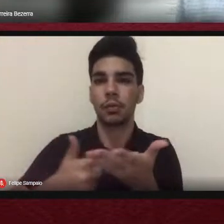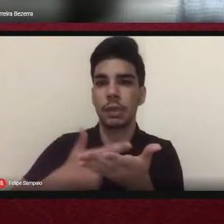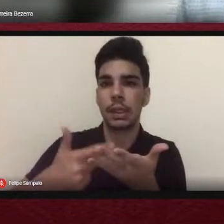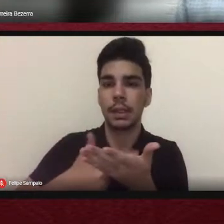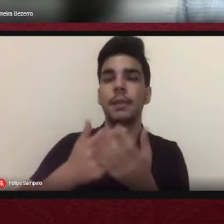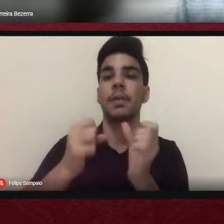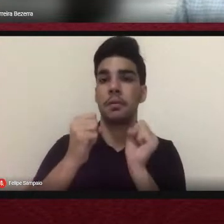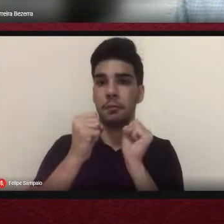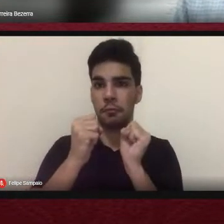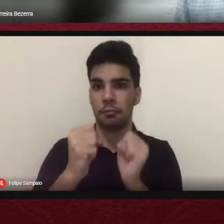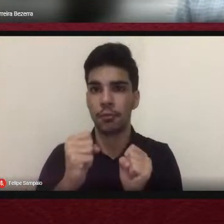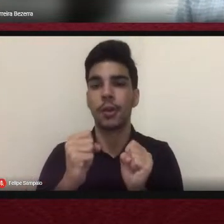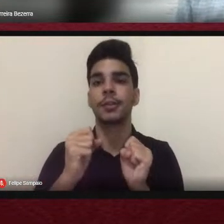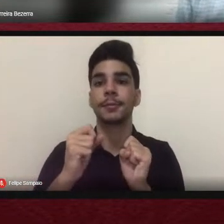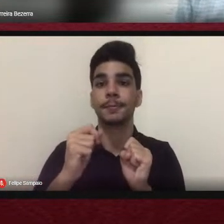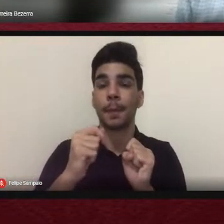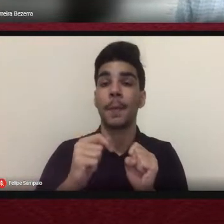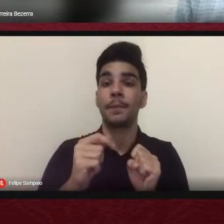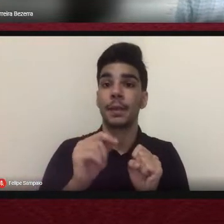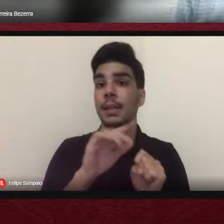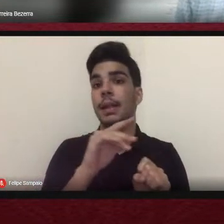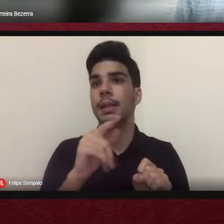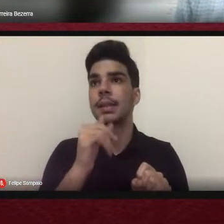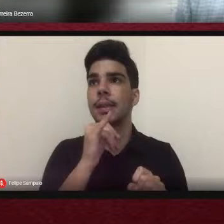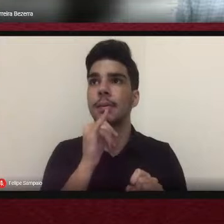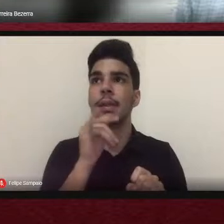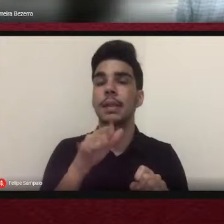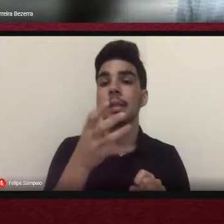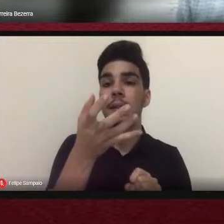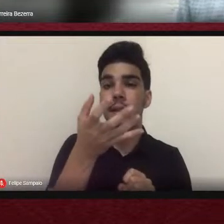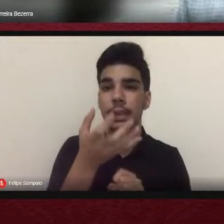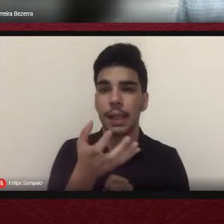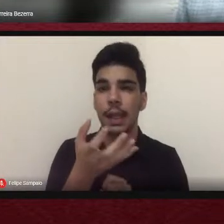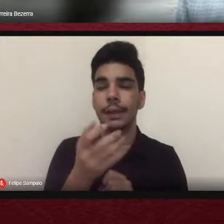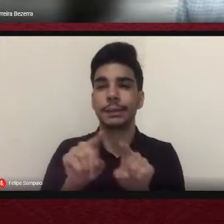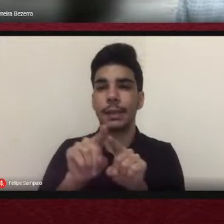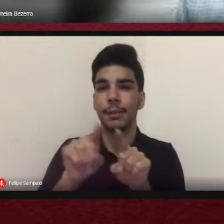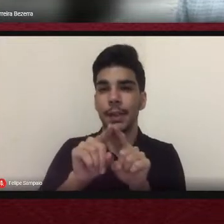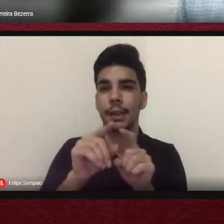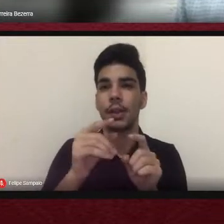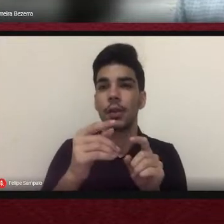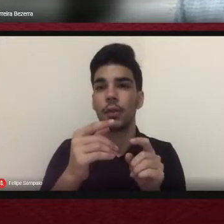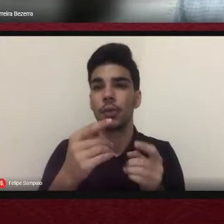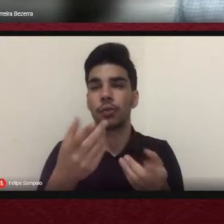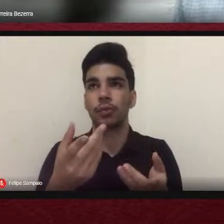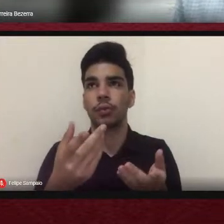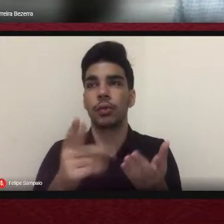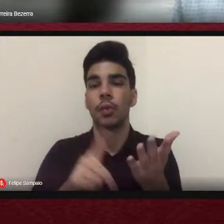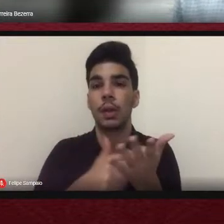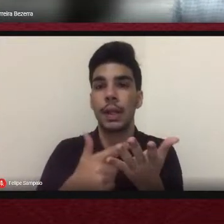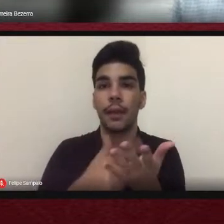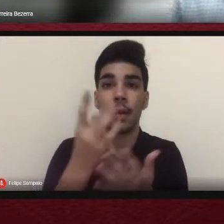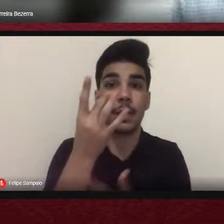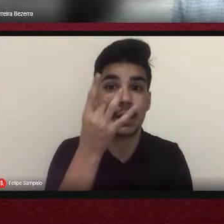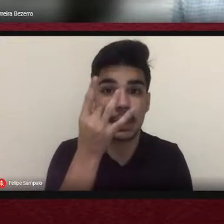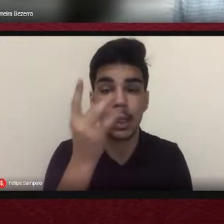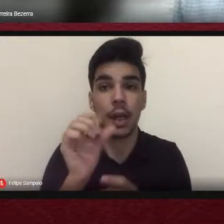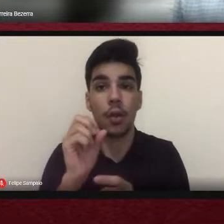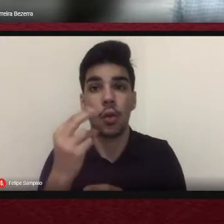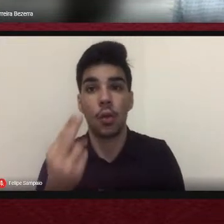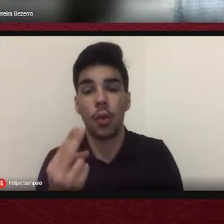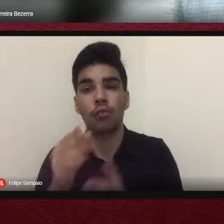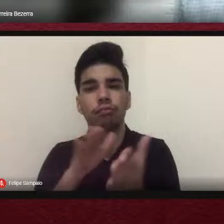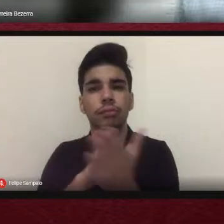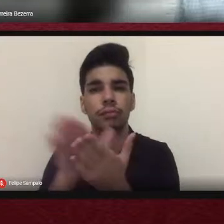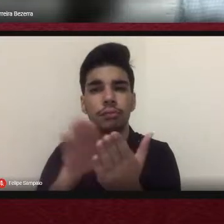posteriormente adquirir o livro impresso, o livro físico, há um caminho para a compra, para a aquisição desses